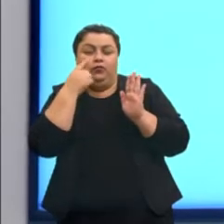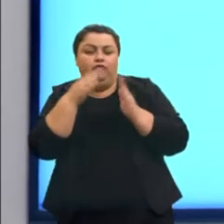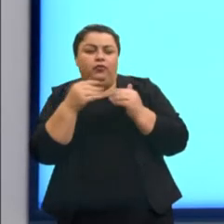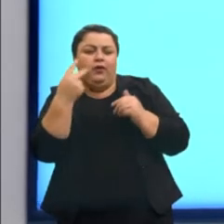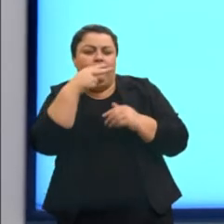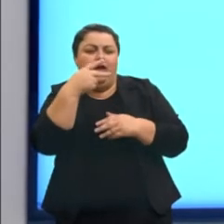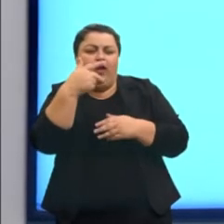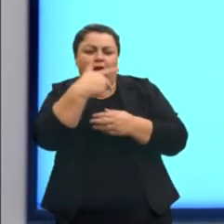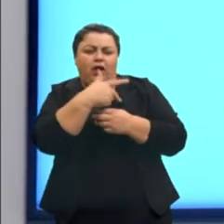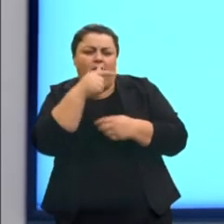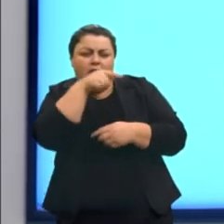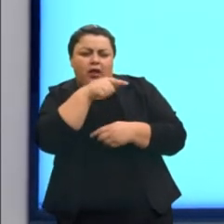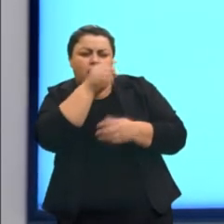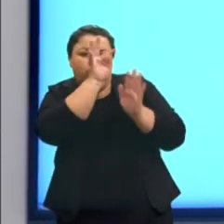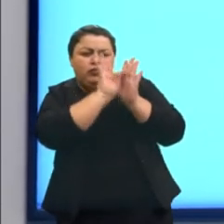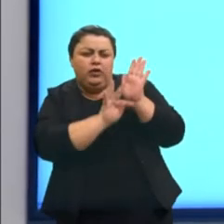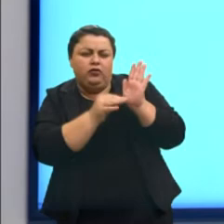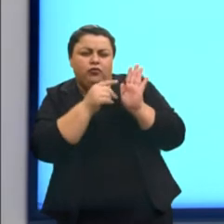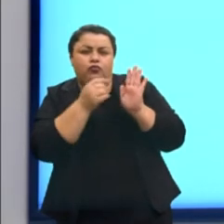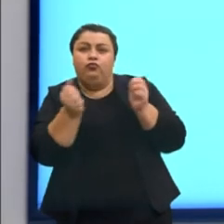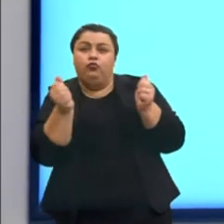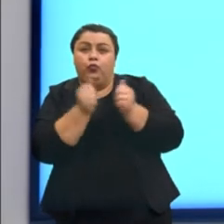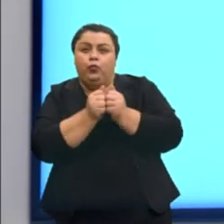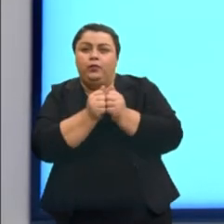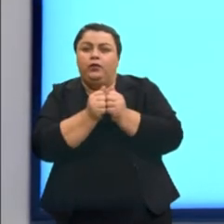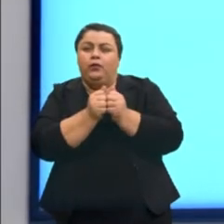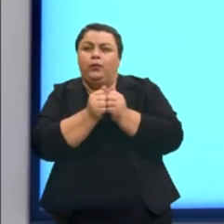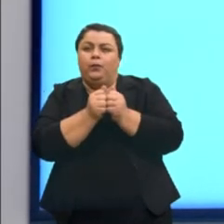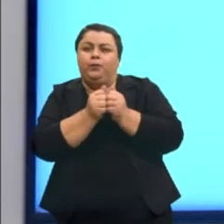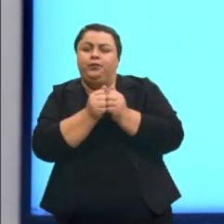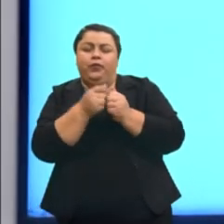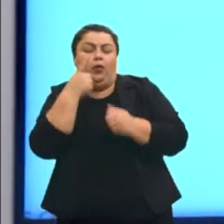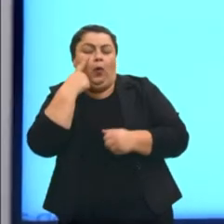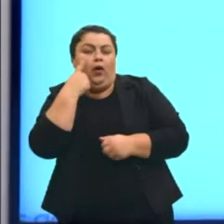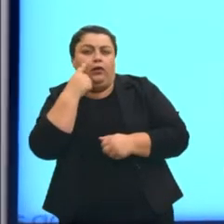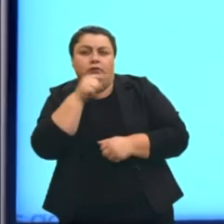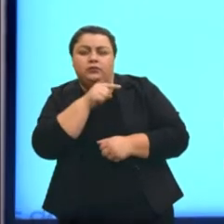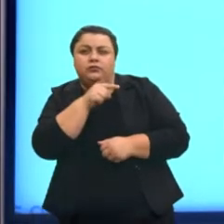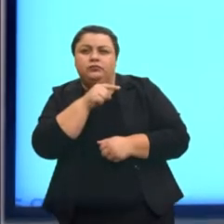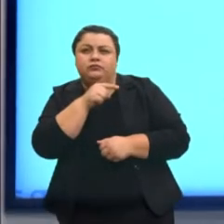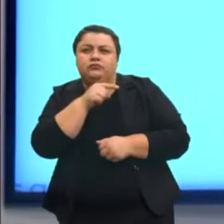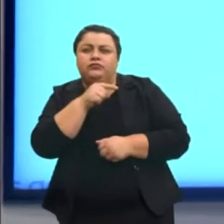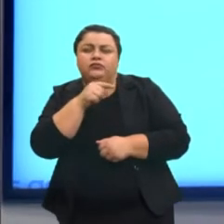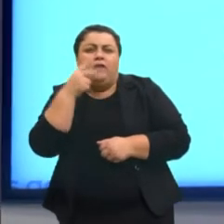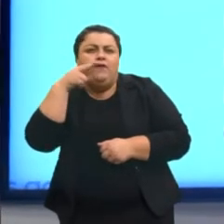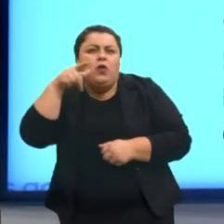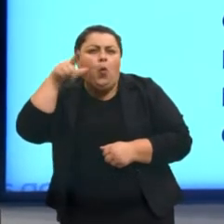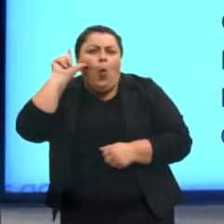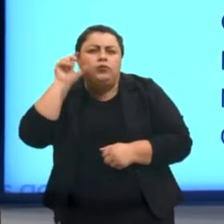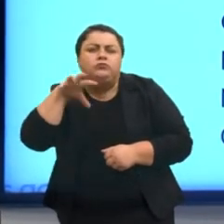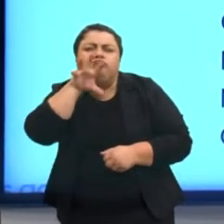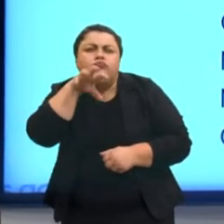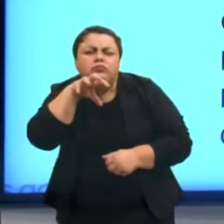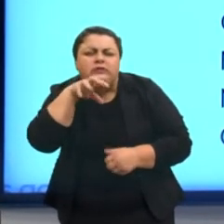alunos poderem acompanhar a leitura comigo. Olhem o que diz ali. Vi ontem um bicho na imundície